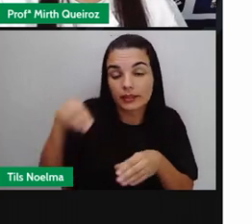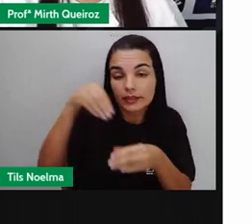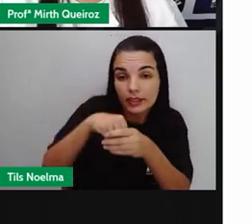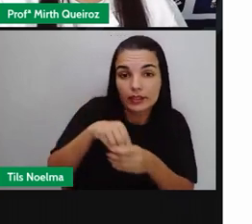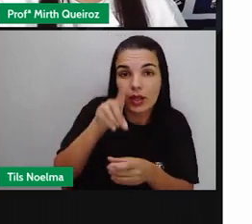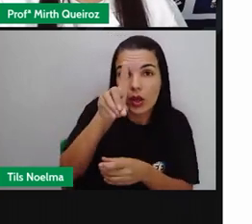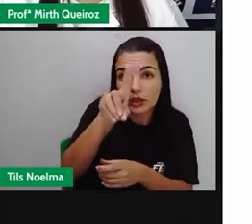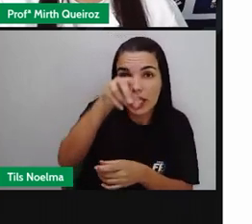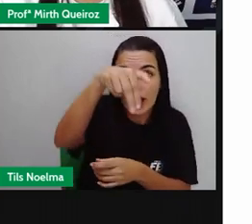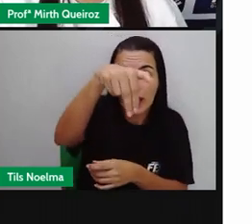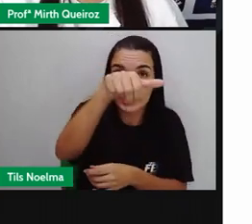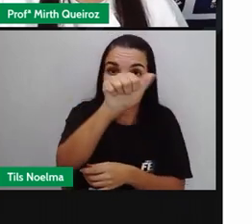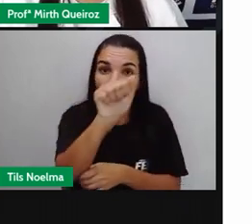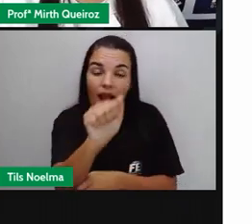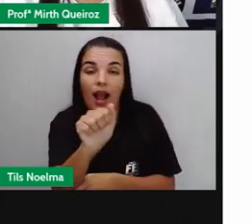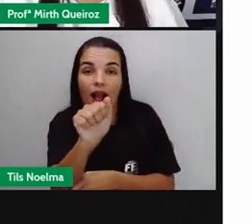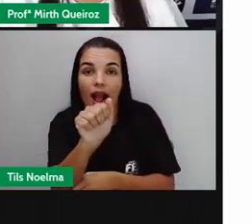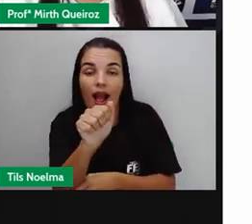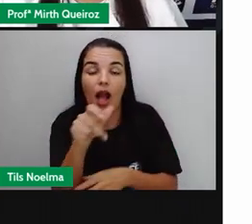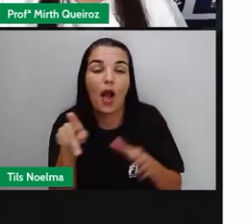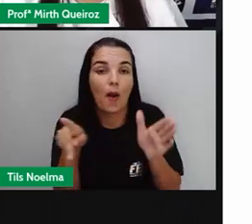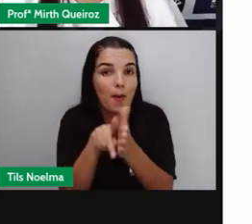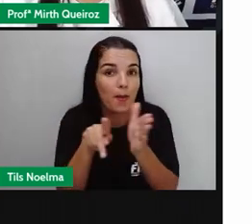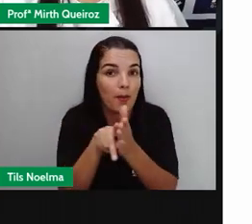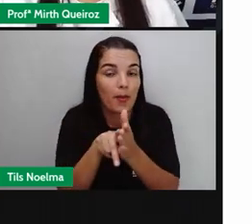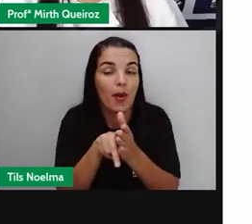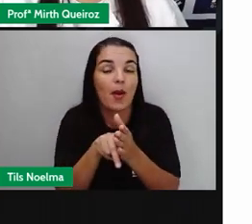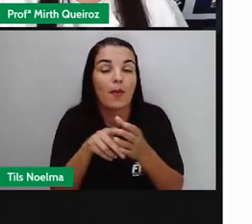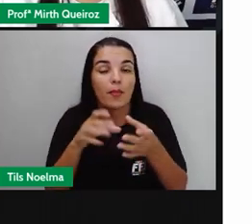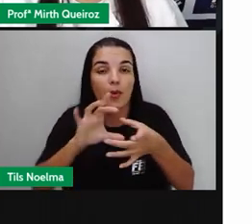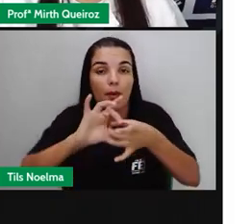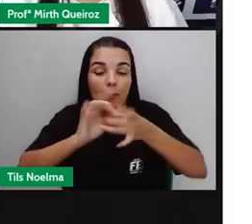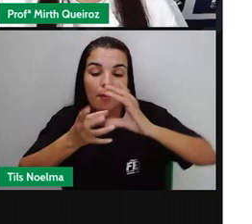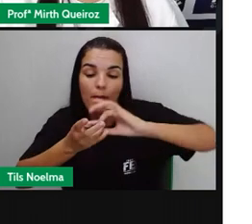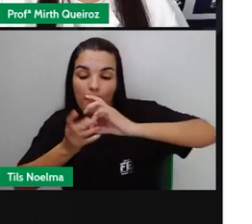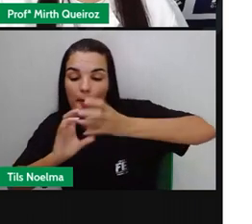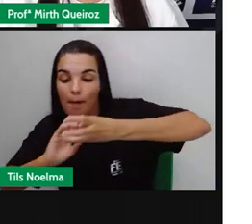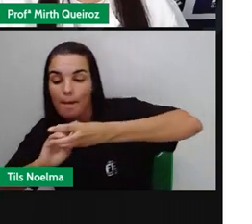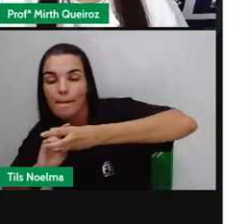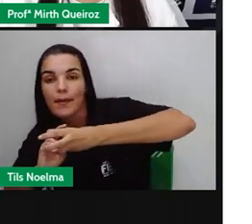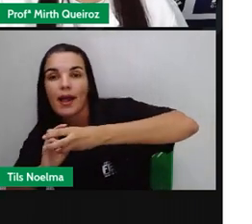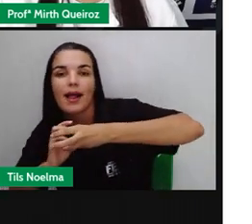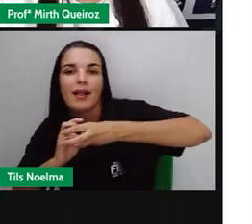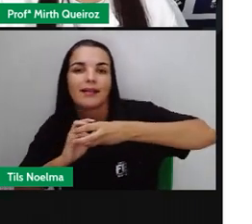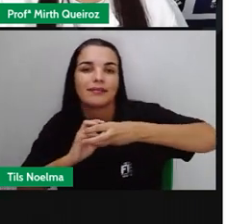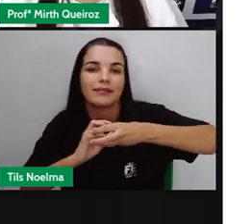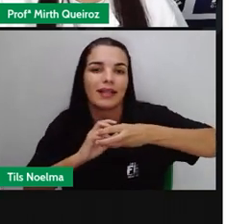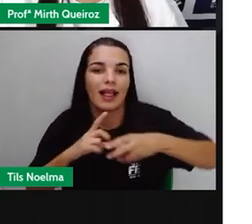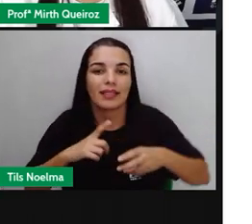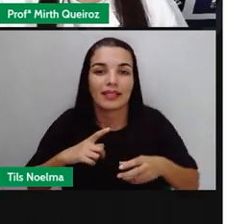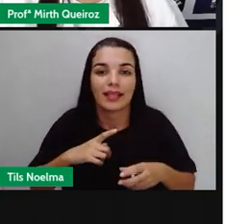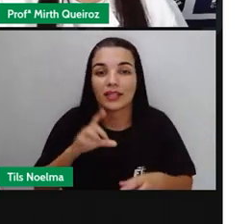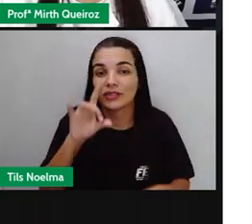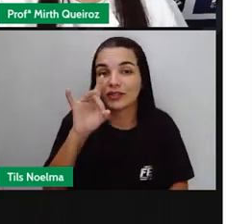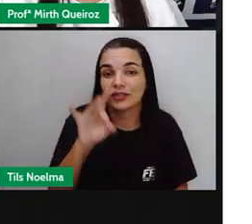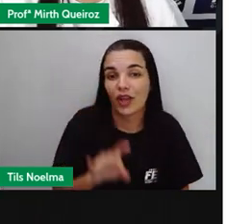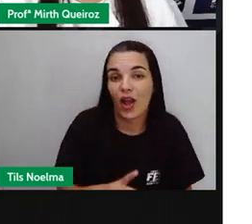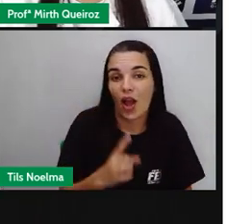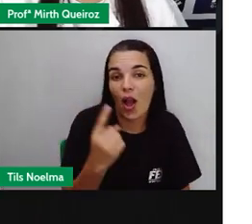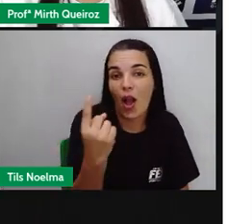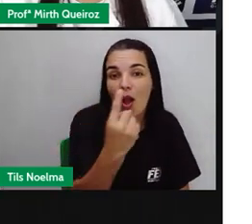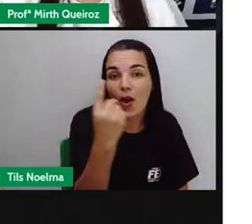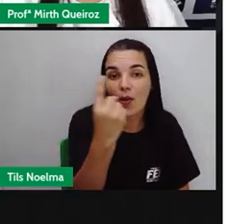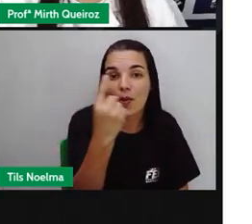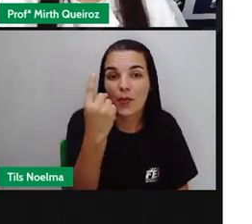localizado aí, no caso, é o próprio material genético. O citoplasma. O único tipo de organela que as